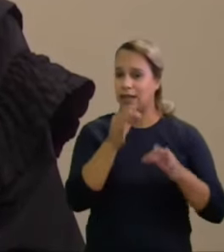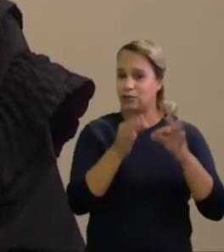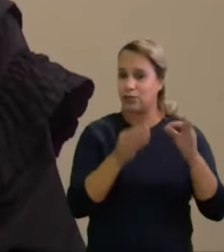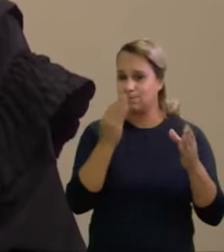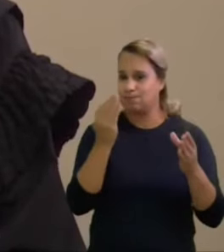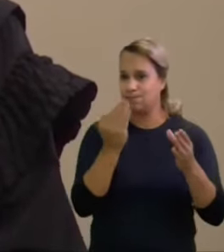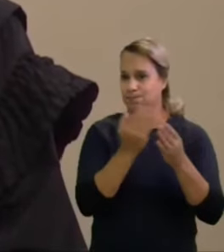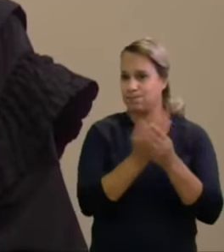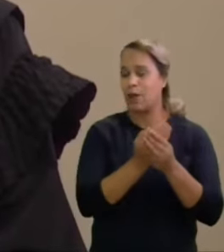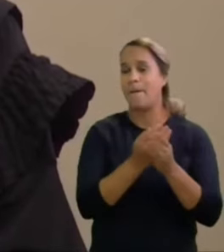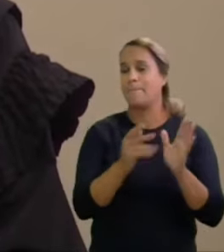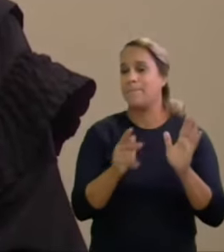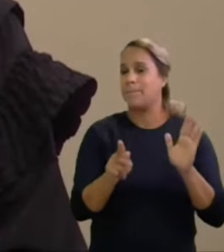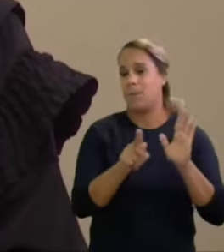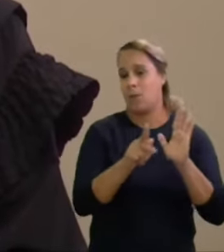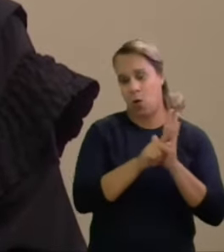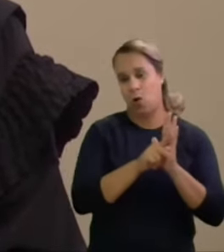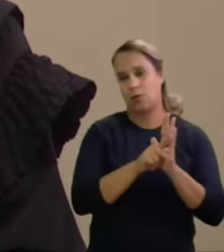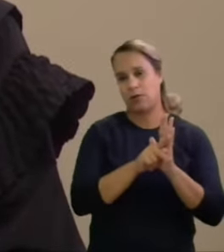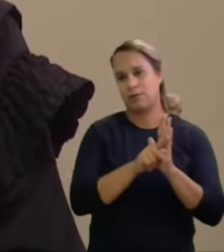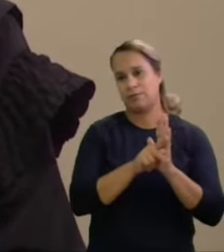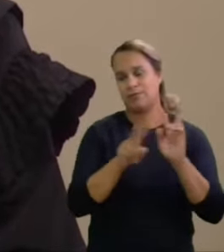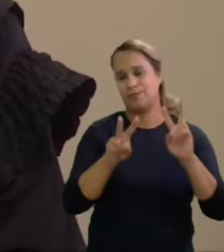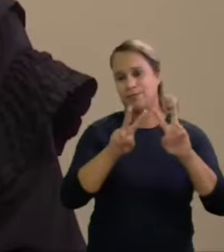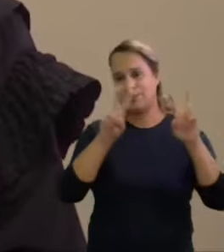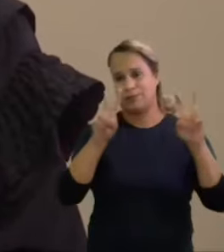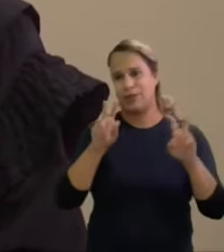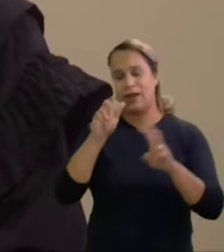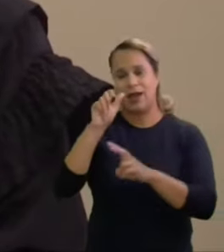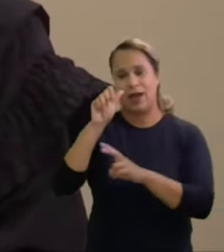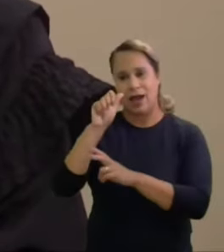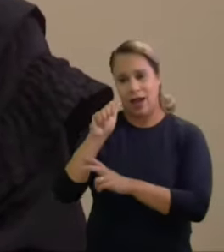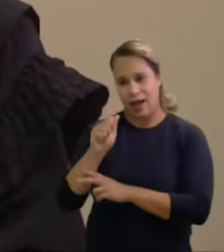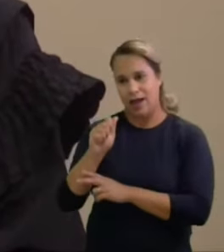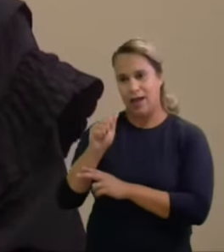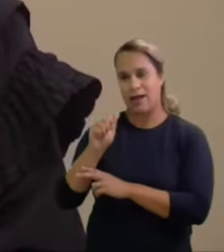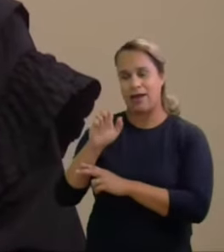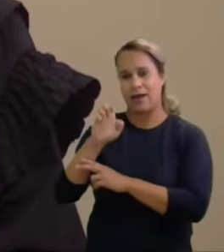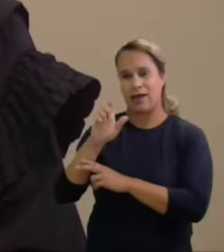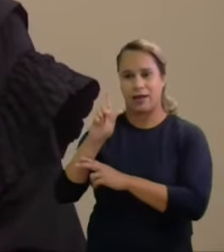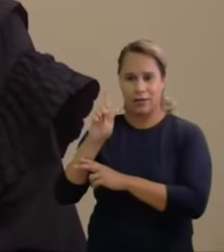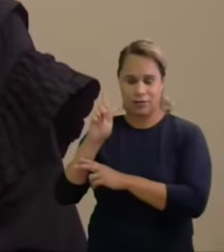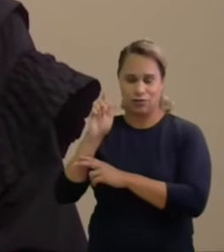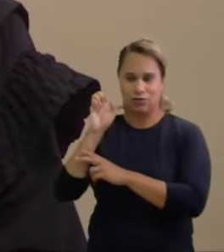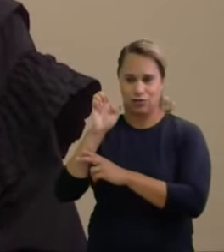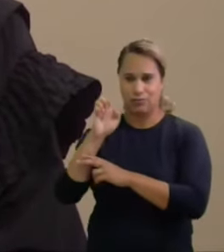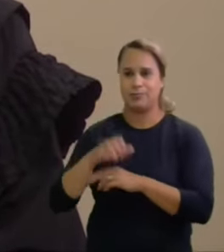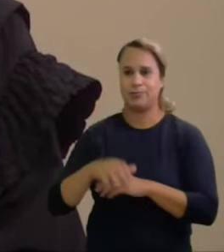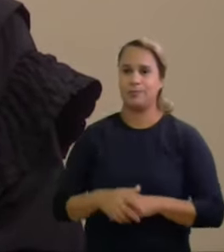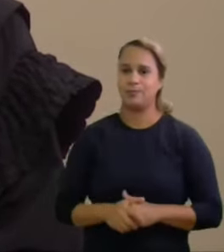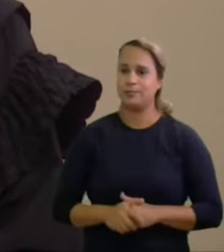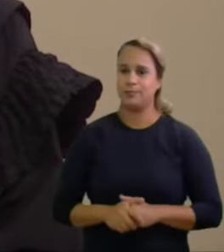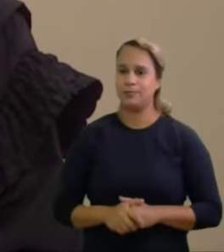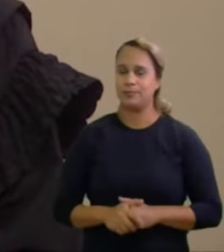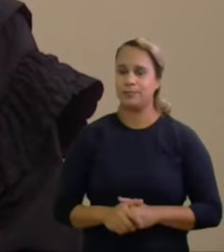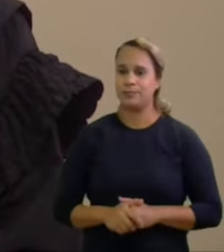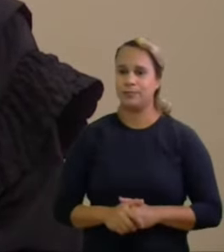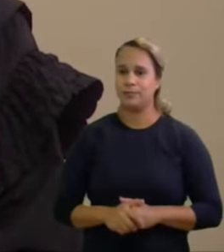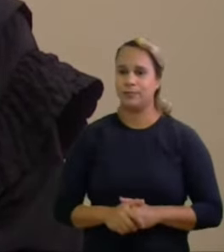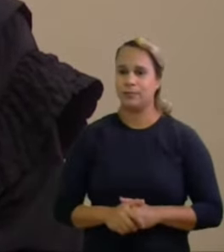que se trata aqui do ajuizamento da AIGE para a procedência do pedido deduzido na AIGE